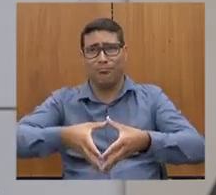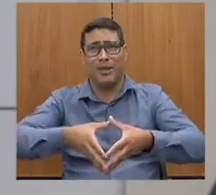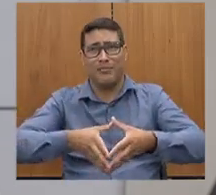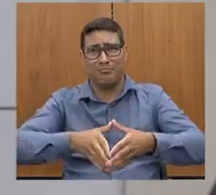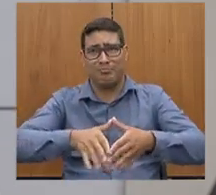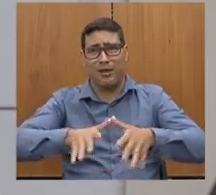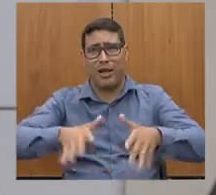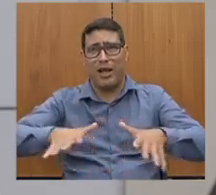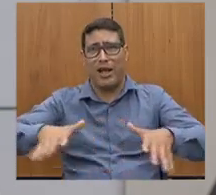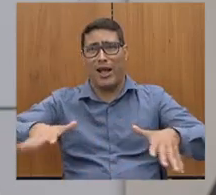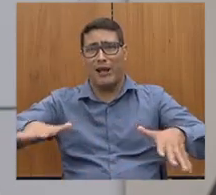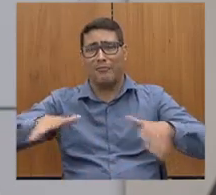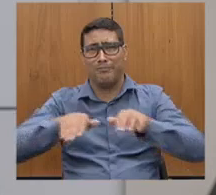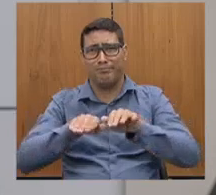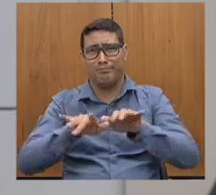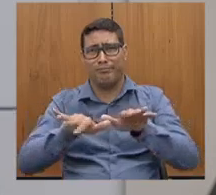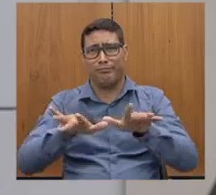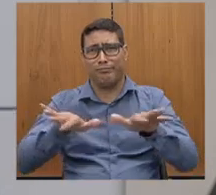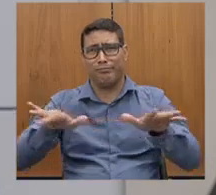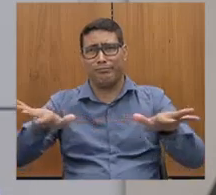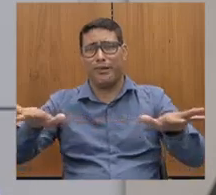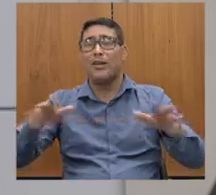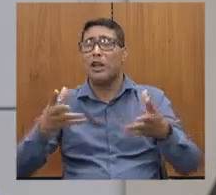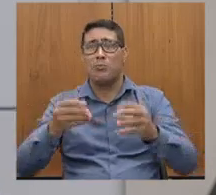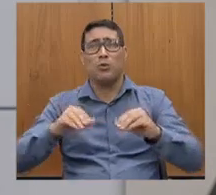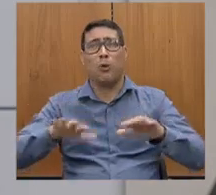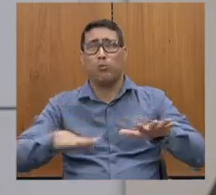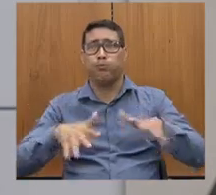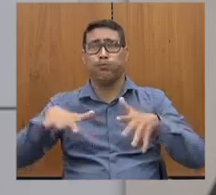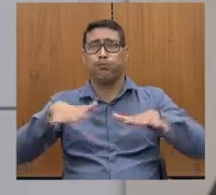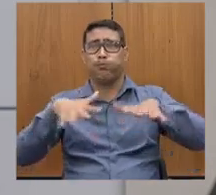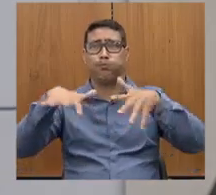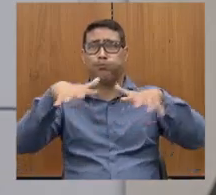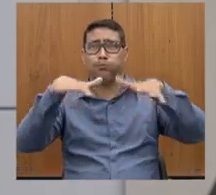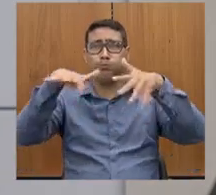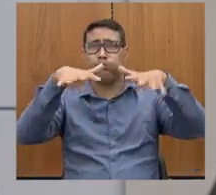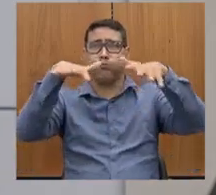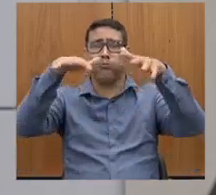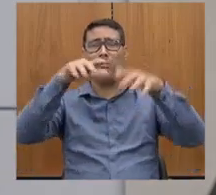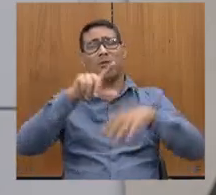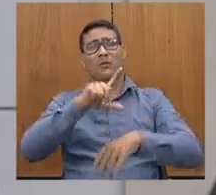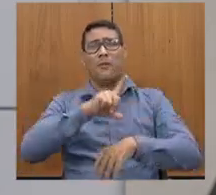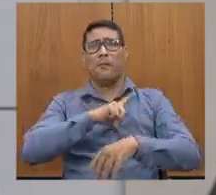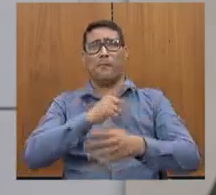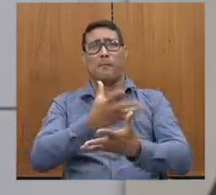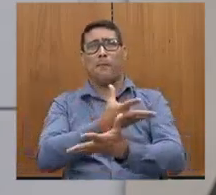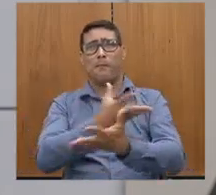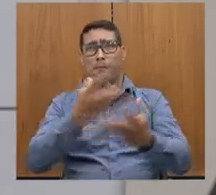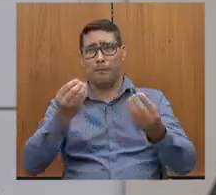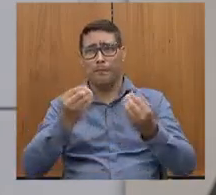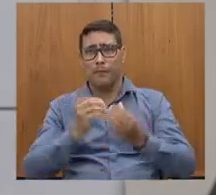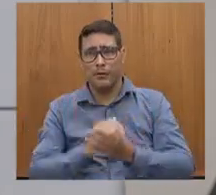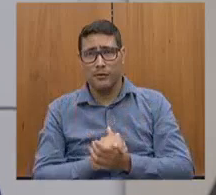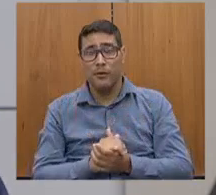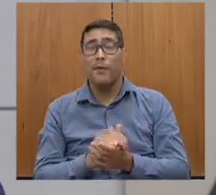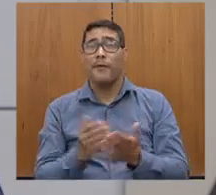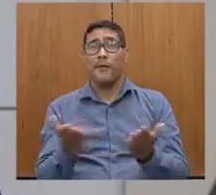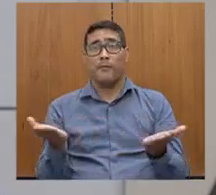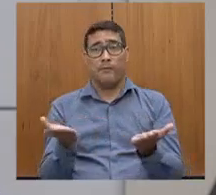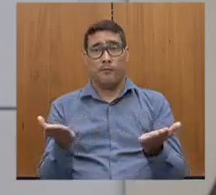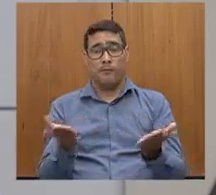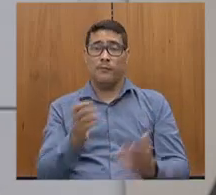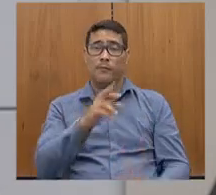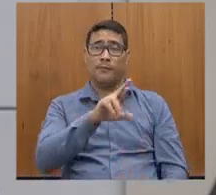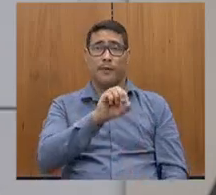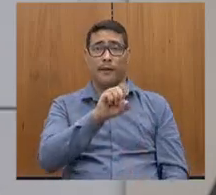menor, e tem muitas enchentes, mas o Rodrigo acaba de confirmar mais uma vez que, mais uma vez, digo assim, agora realmente, o Rodrigo, já